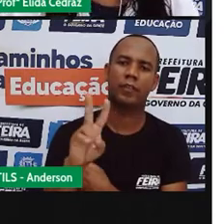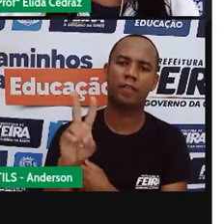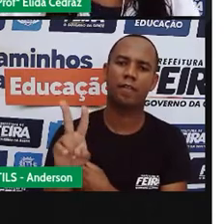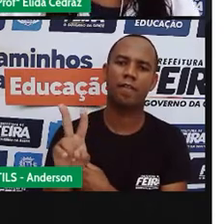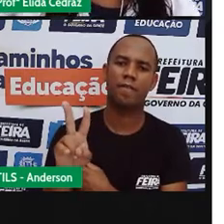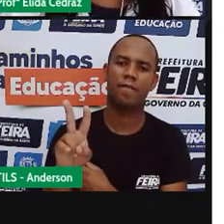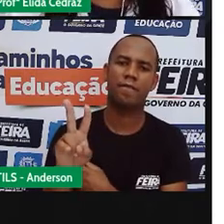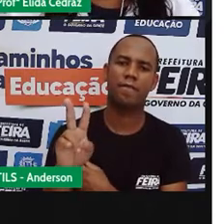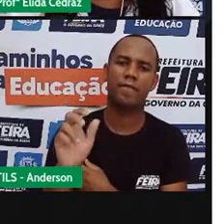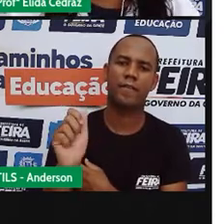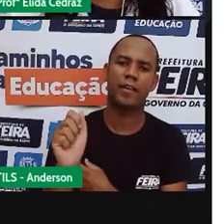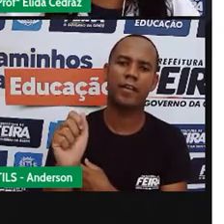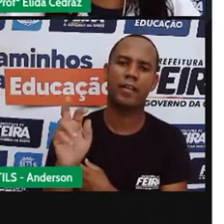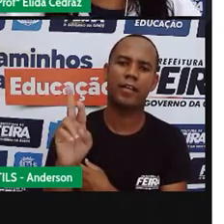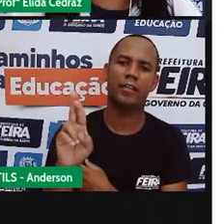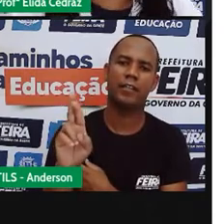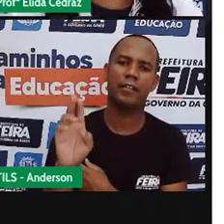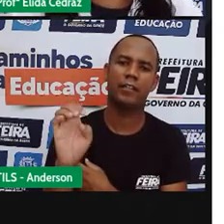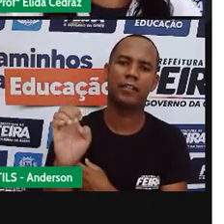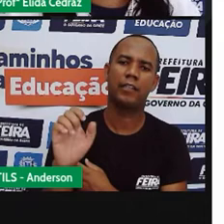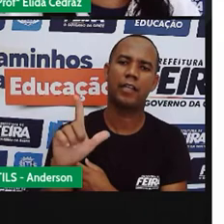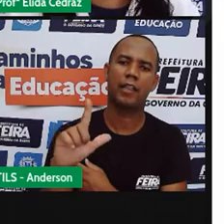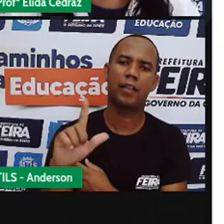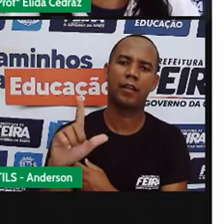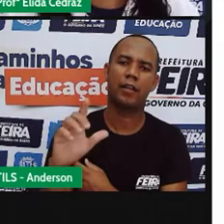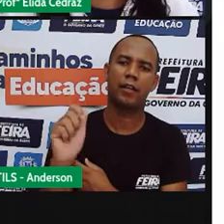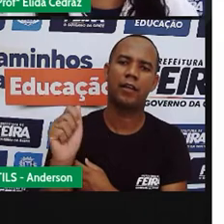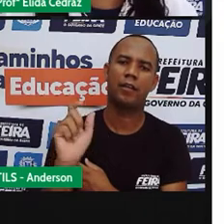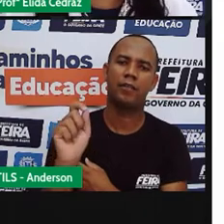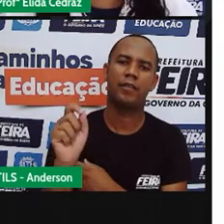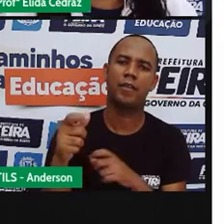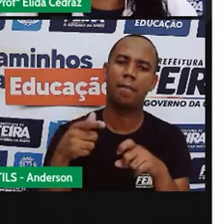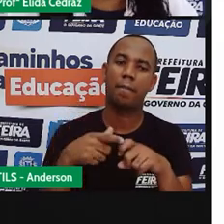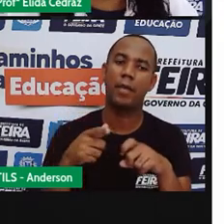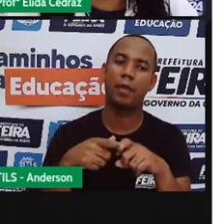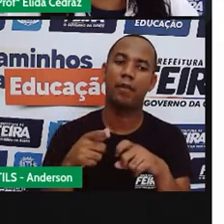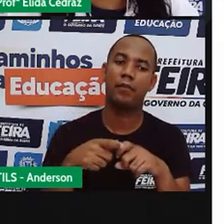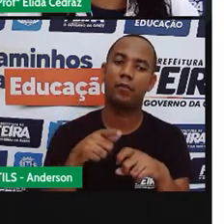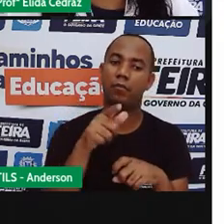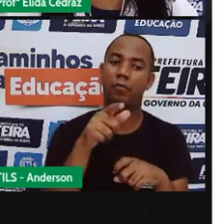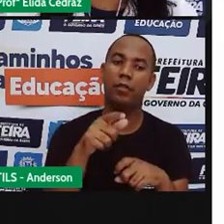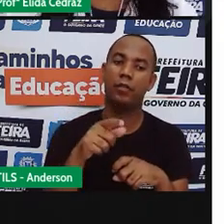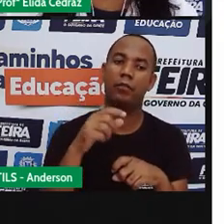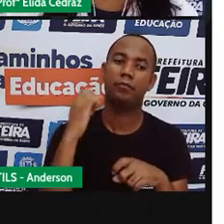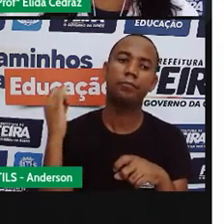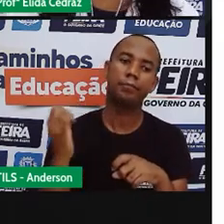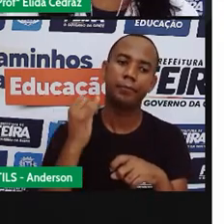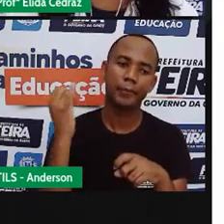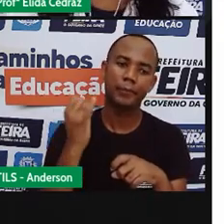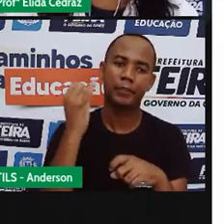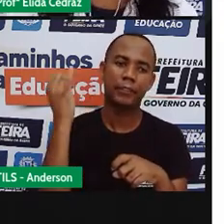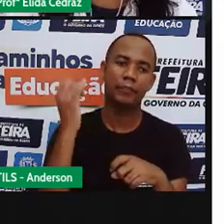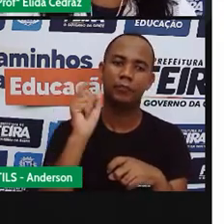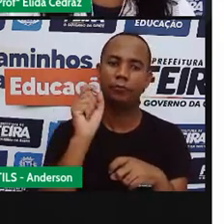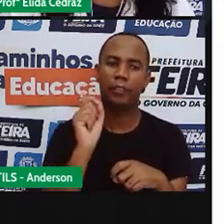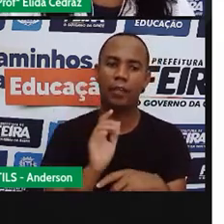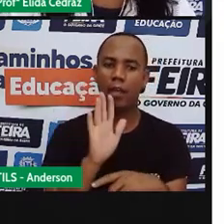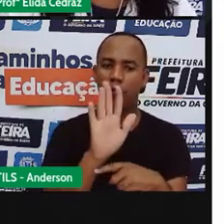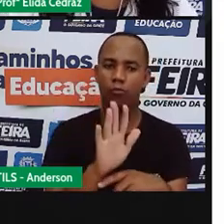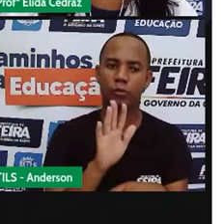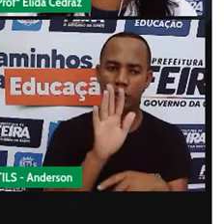mais popular agora nesse período da pandemia que o coronavírus